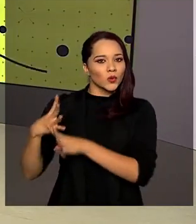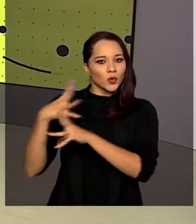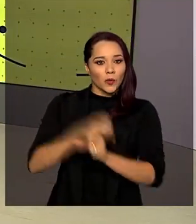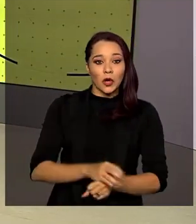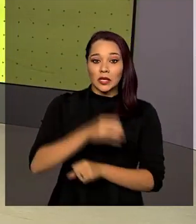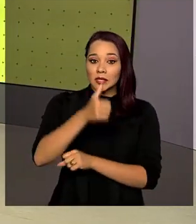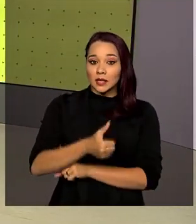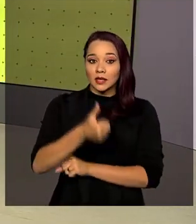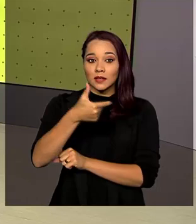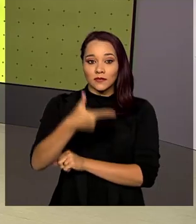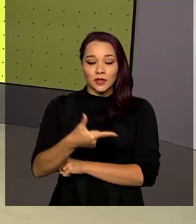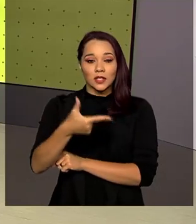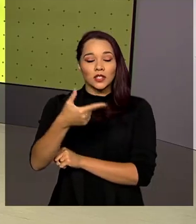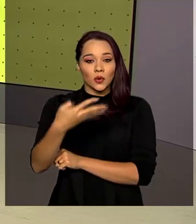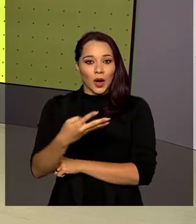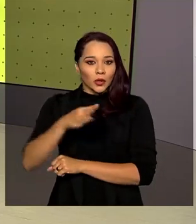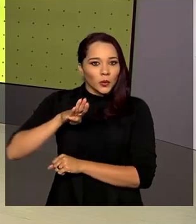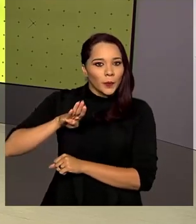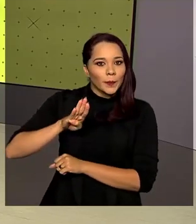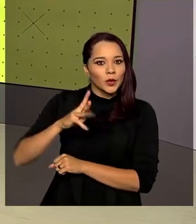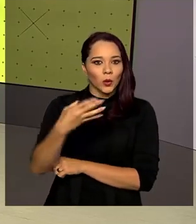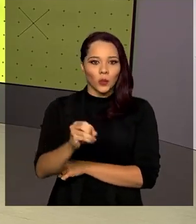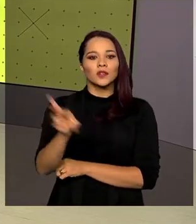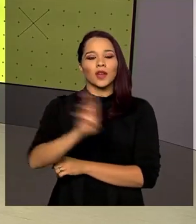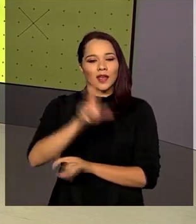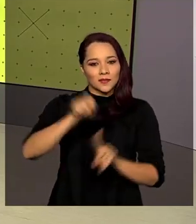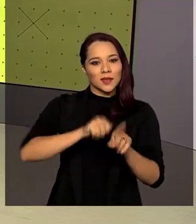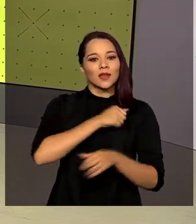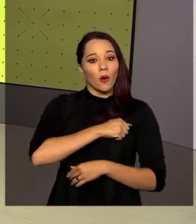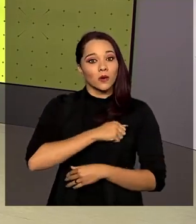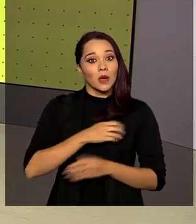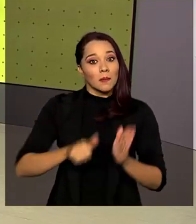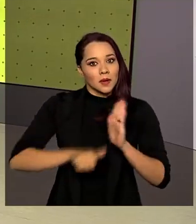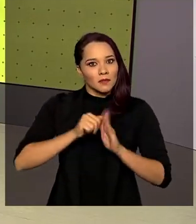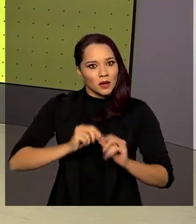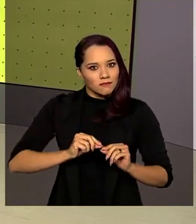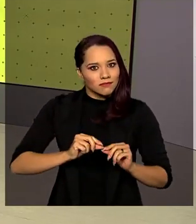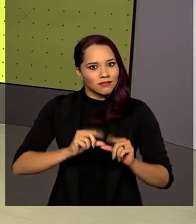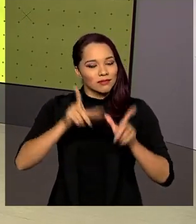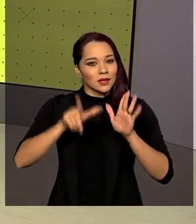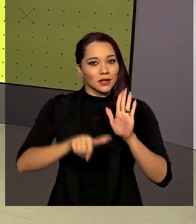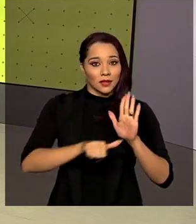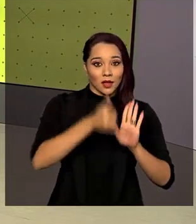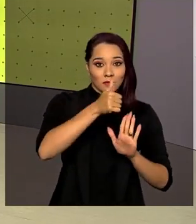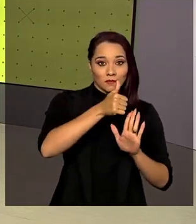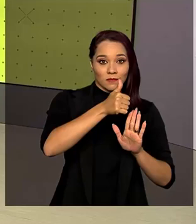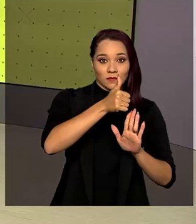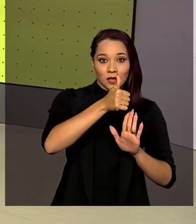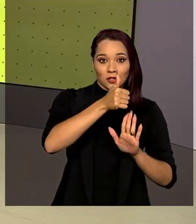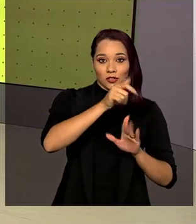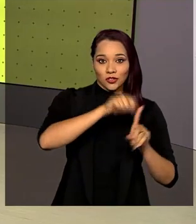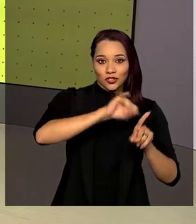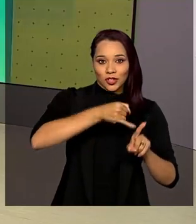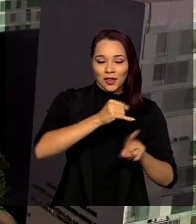R$ 124 bilhões em agosto. É o primeiro crescimento real desde janeiro de 2020.